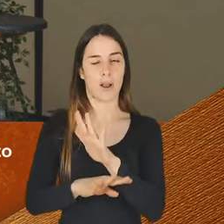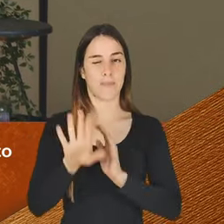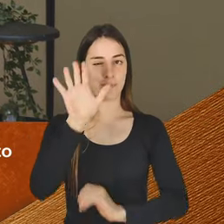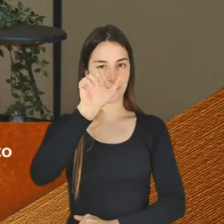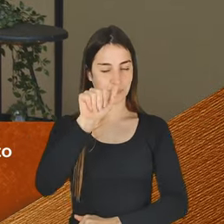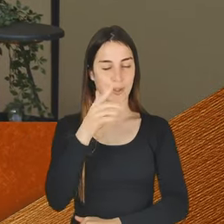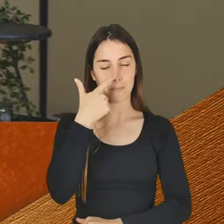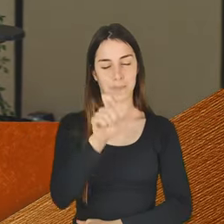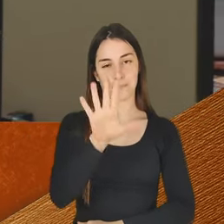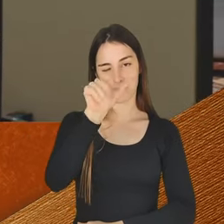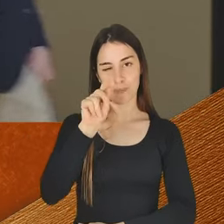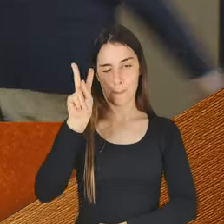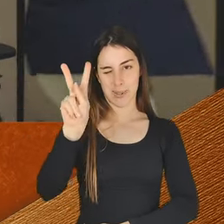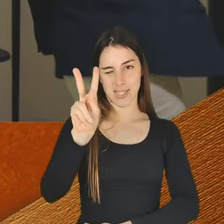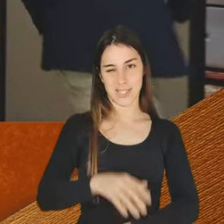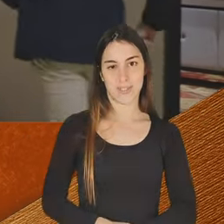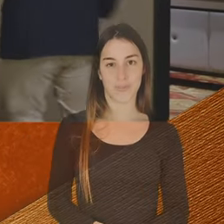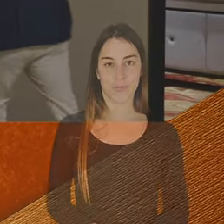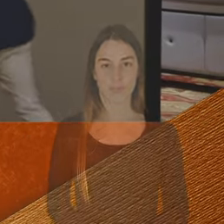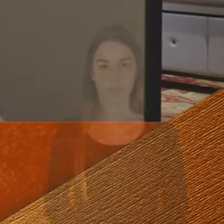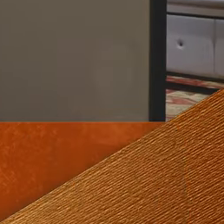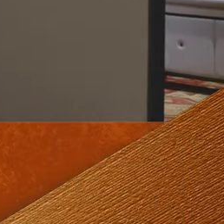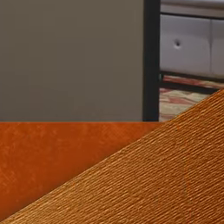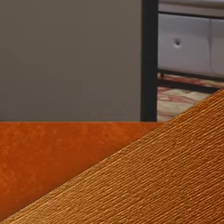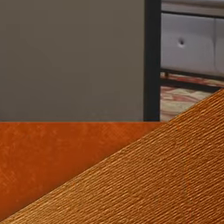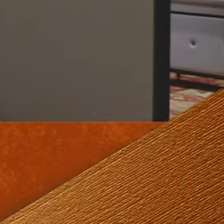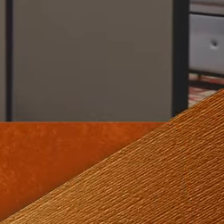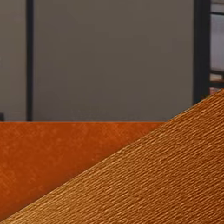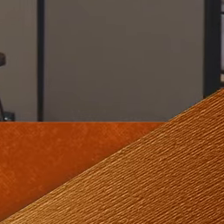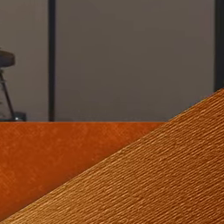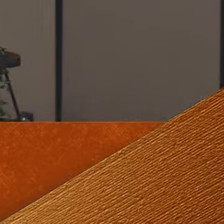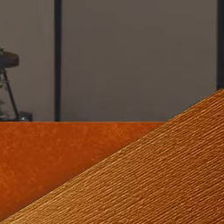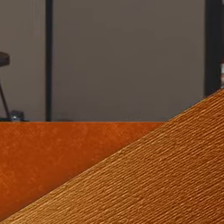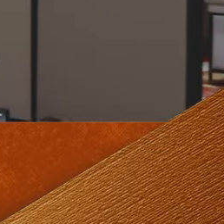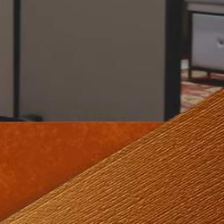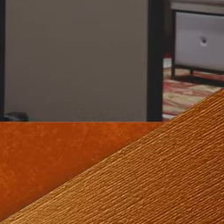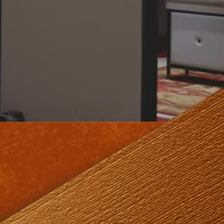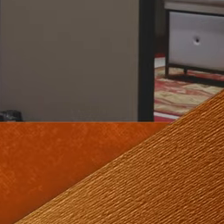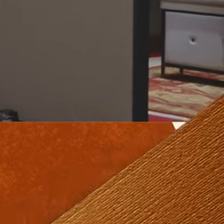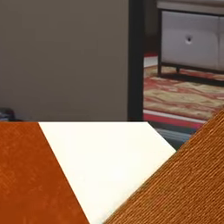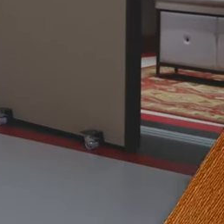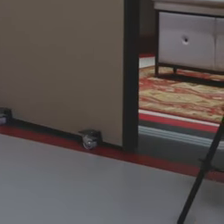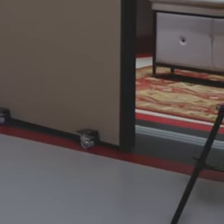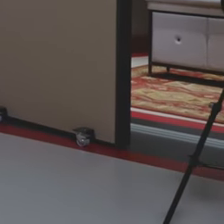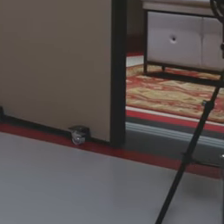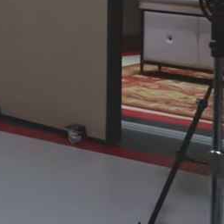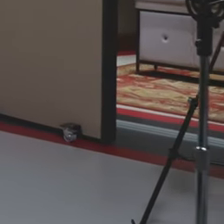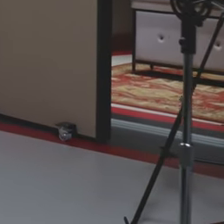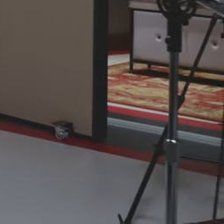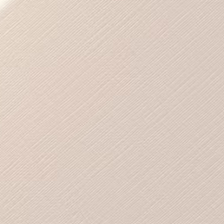manhã, pessoal. Peace. Vou colocar aqui o resto do franguinho. Vamos por aqui. Vou provar. Tchau.